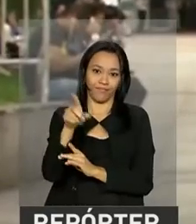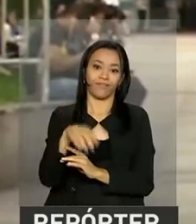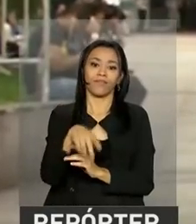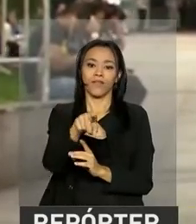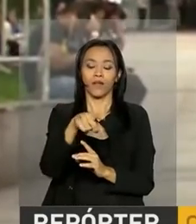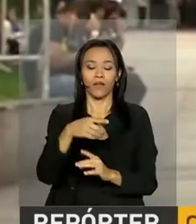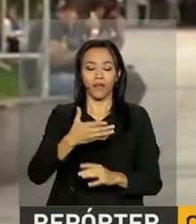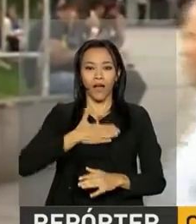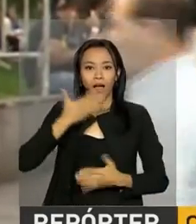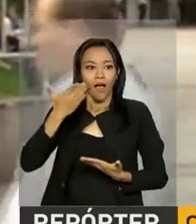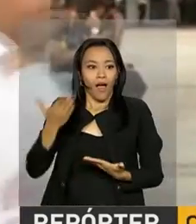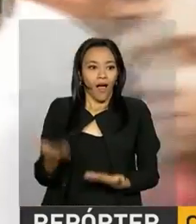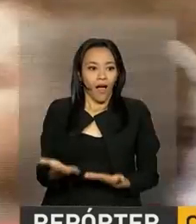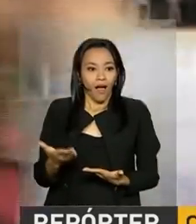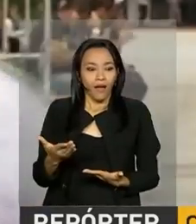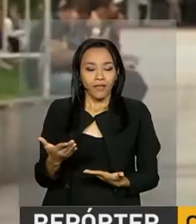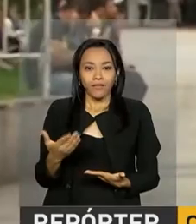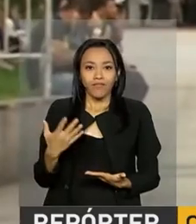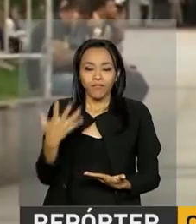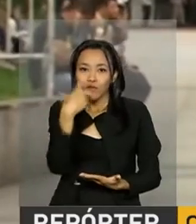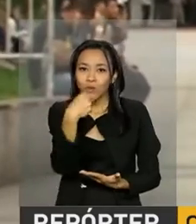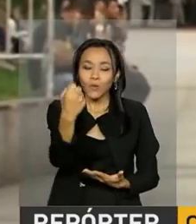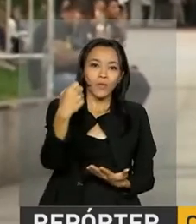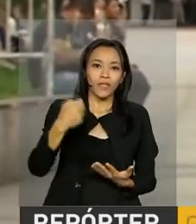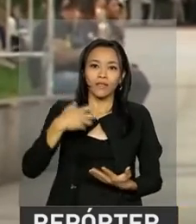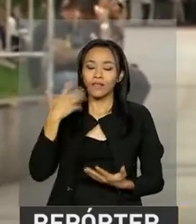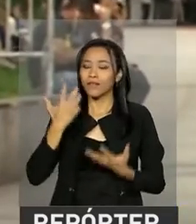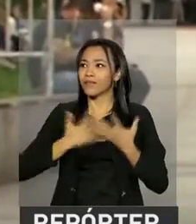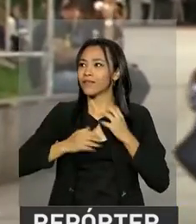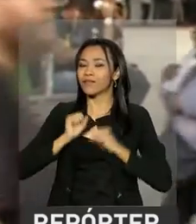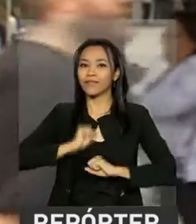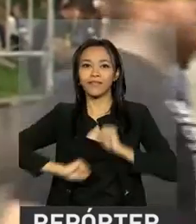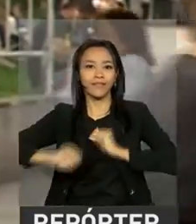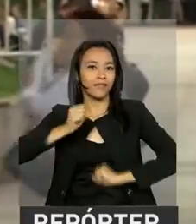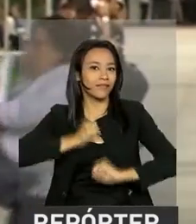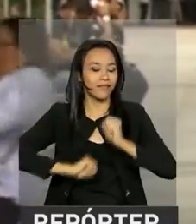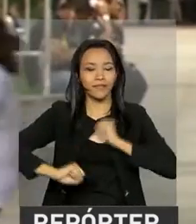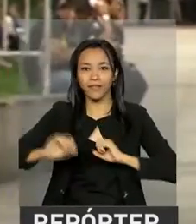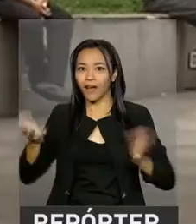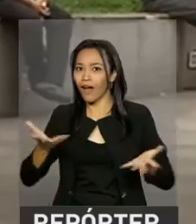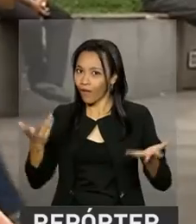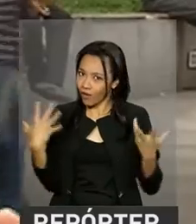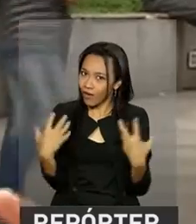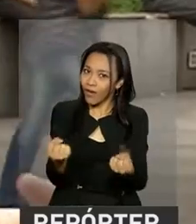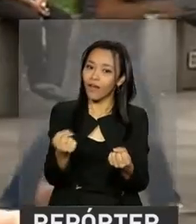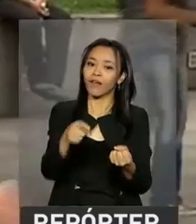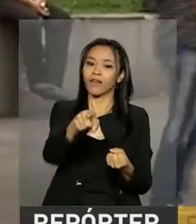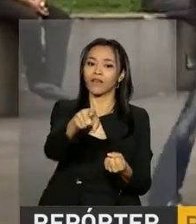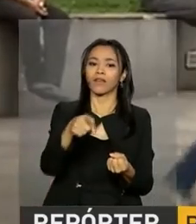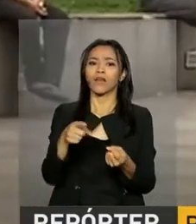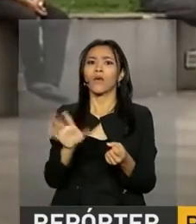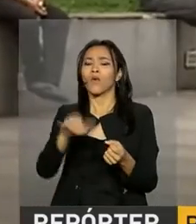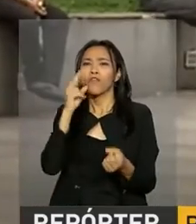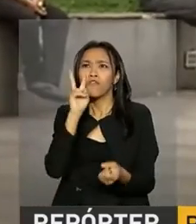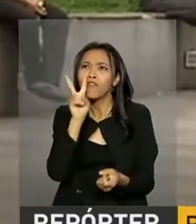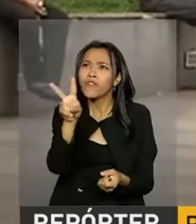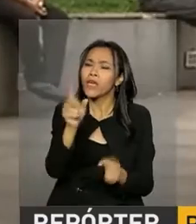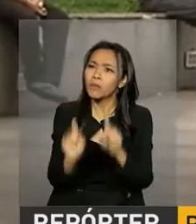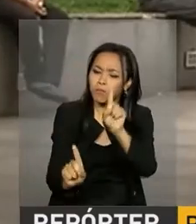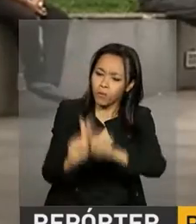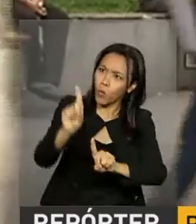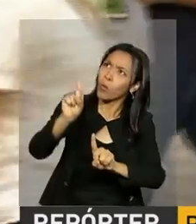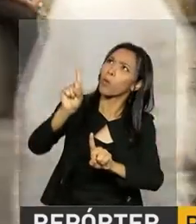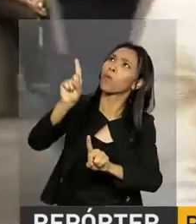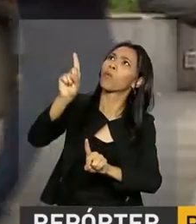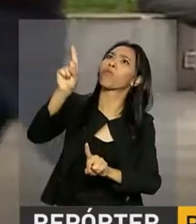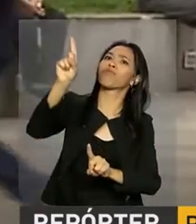soube que a gente iria, a gente ficou feliz demais, né? Ansiedade a mil e agora estamos aí. Poder ver o lançamento de um satélite ao vivo,